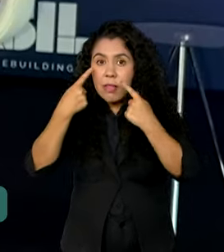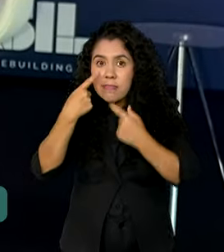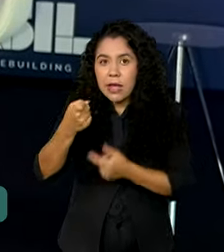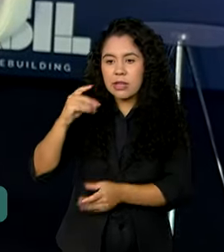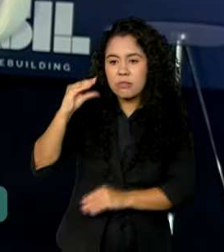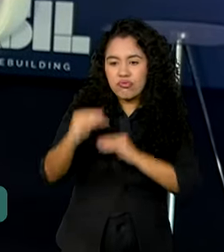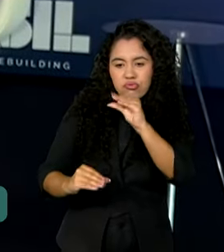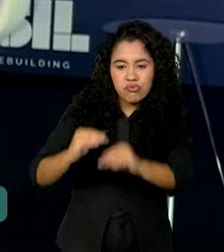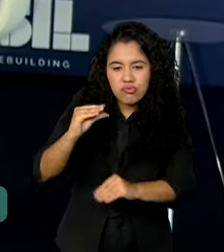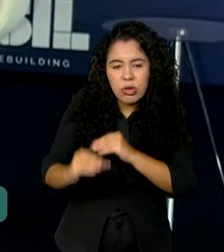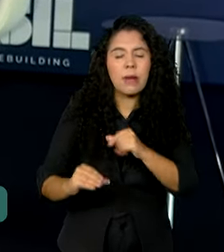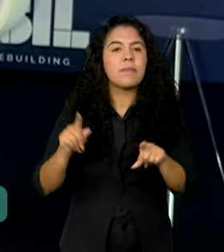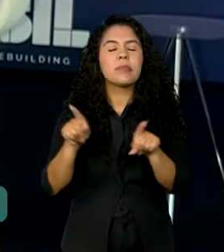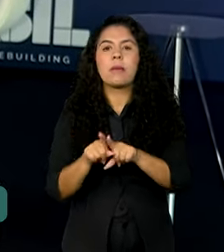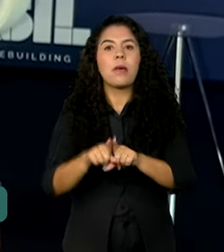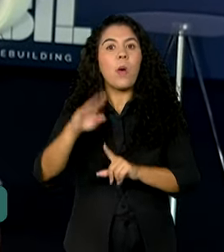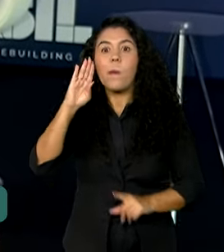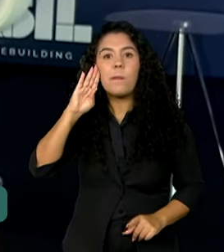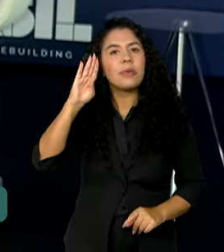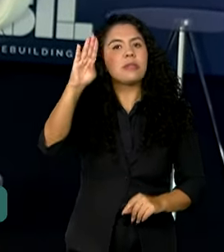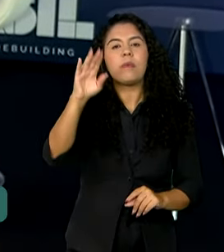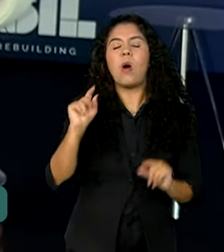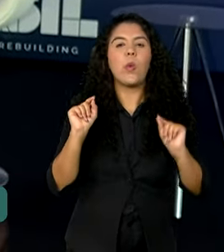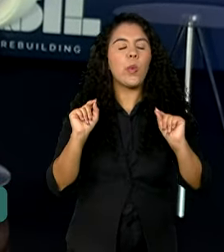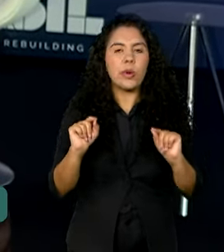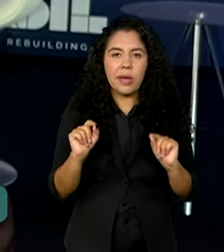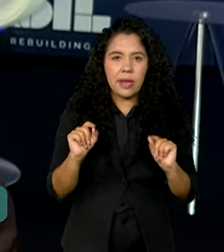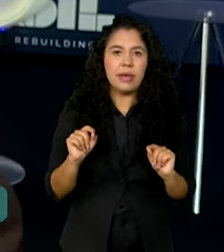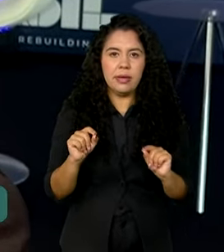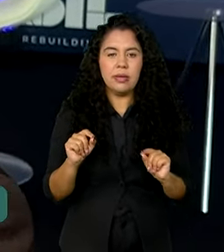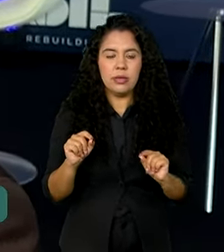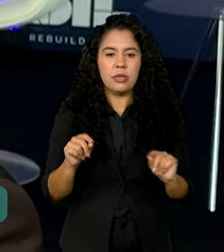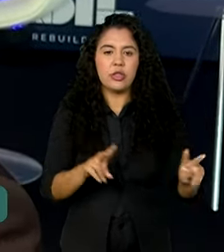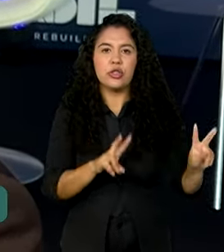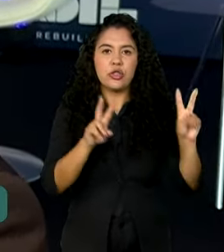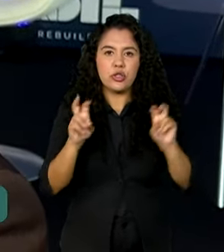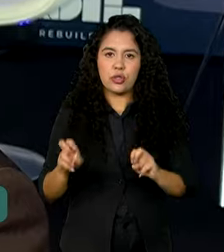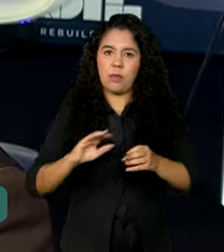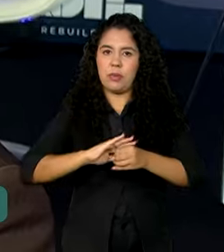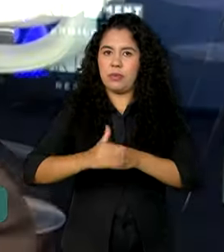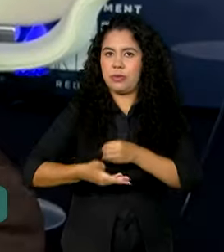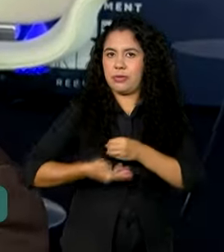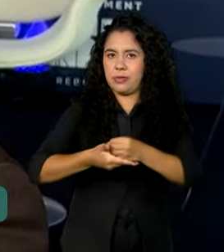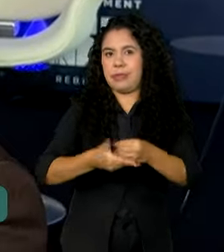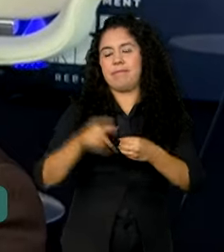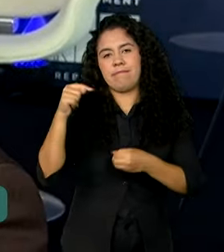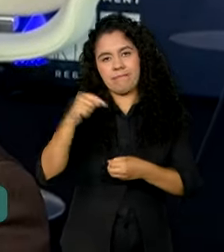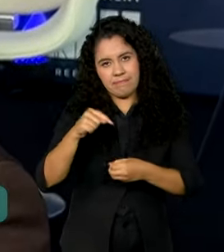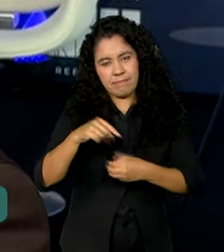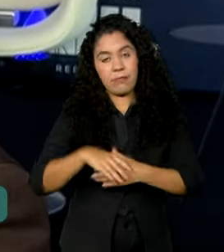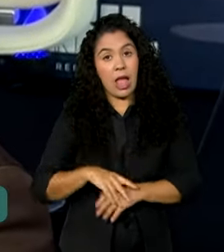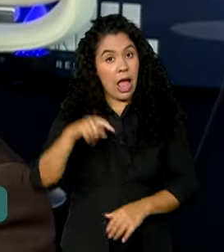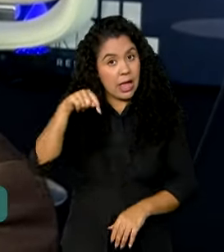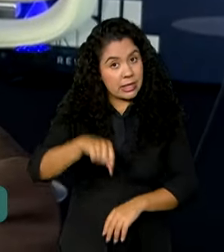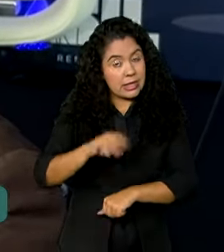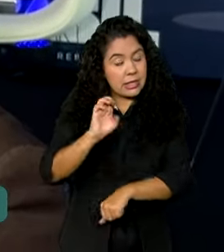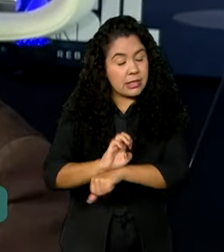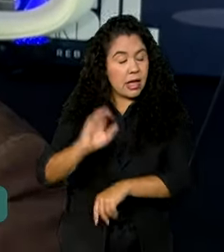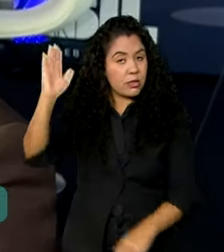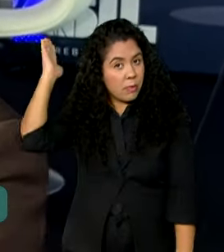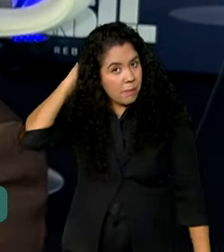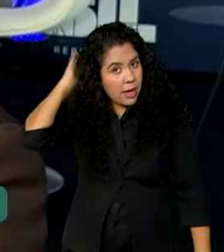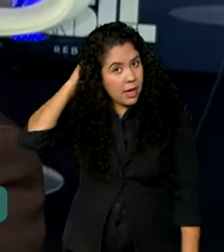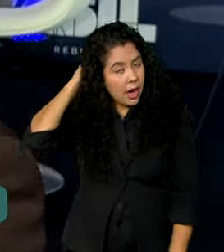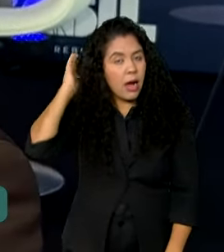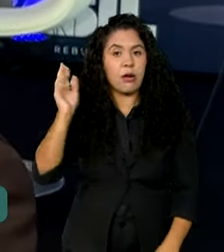o ponto principal que nós finalizamos hoje, área, na questão da sustentabilidade. Aqui no Pará, em Belém, em virtude da